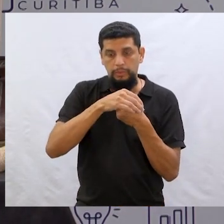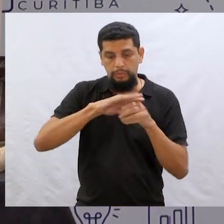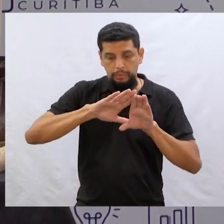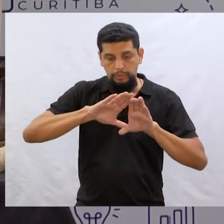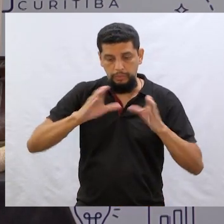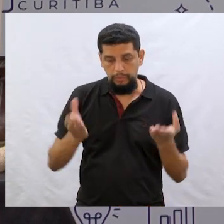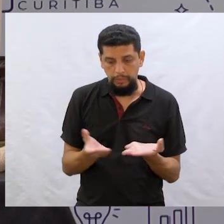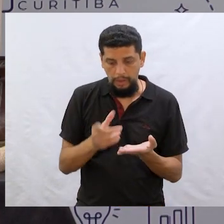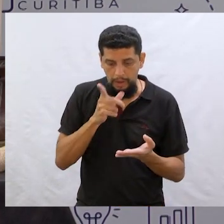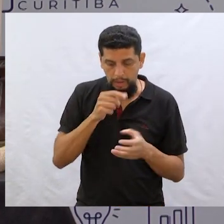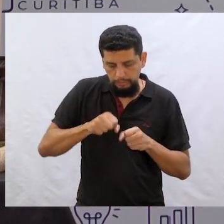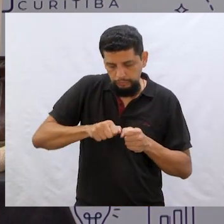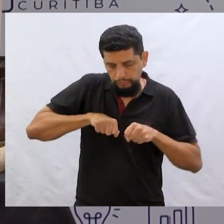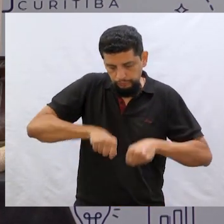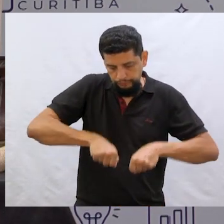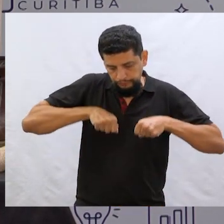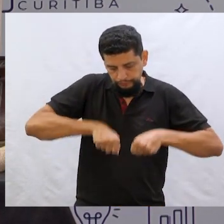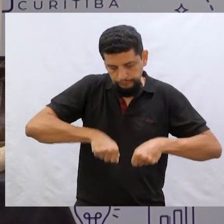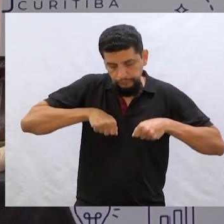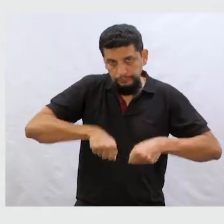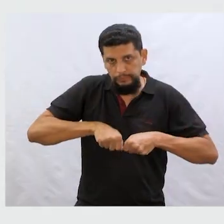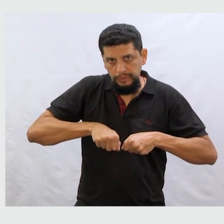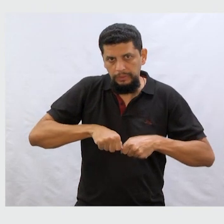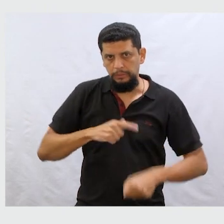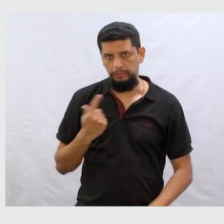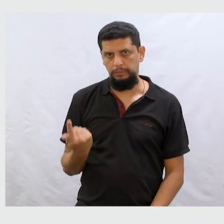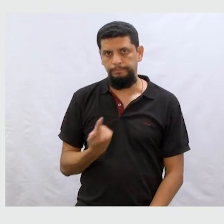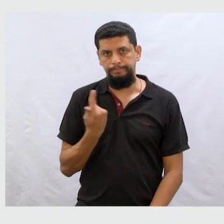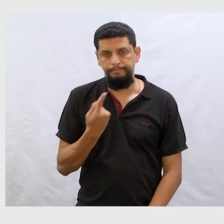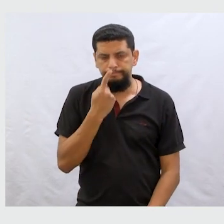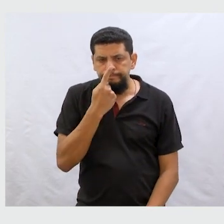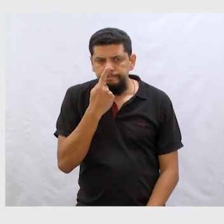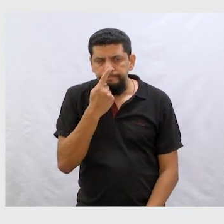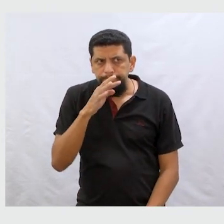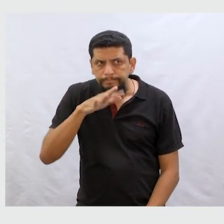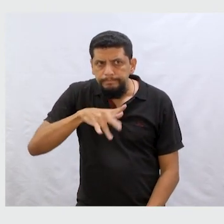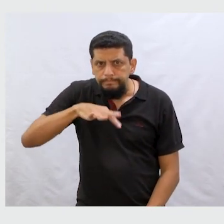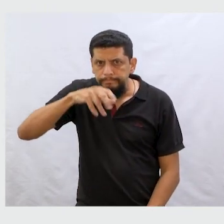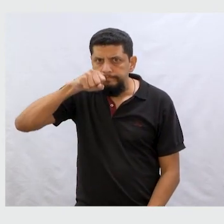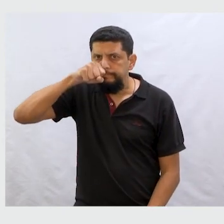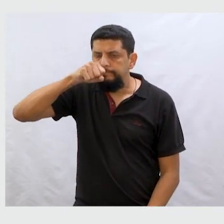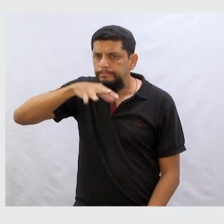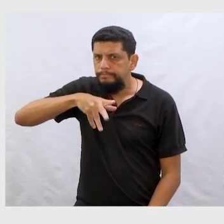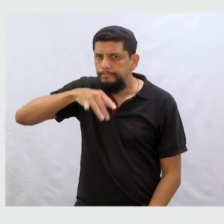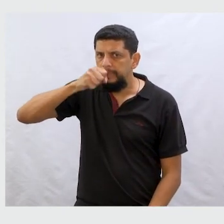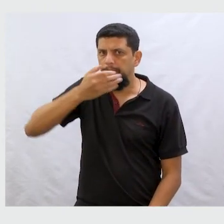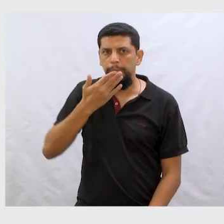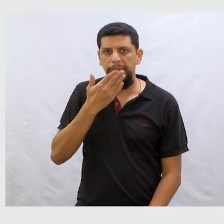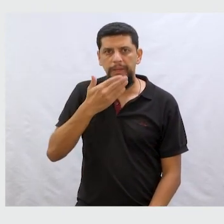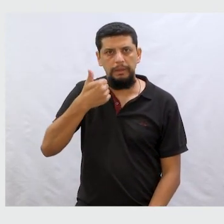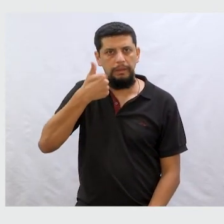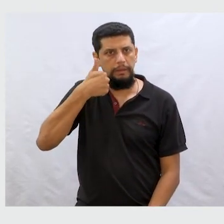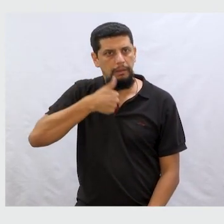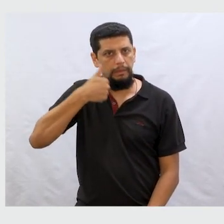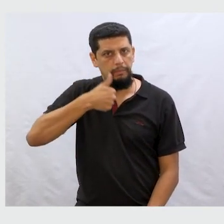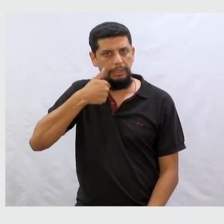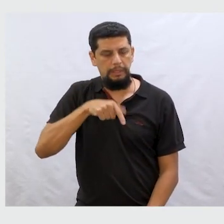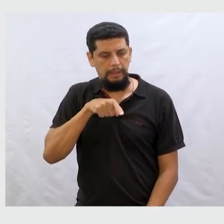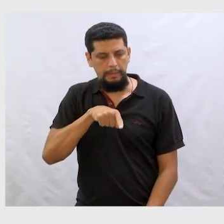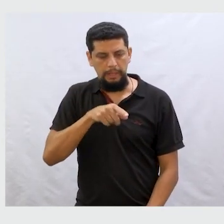tina de lavar roupas. Isso mesmo. E o gigante, sentindo o cheiro de menino, não achou novamente, pediu que a mulher